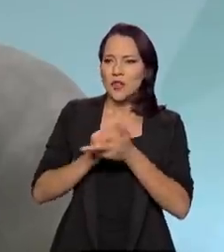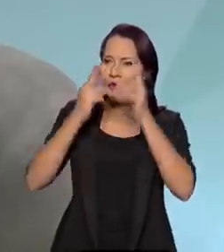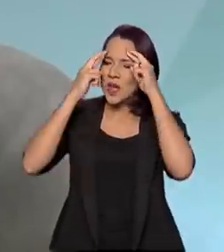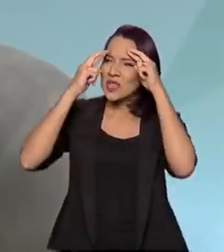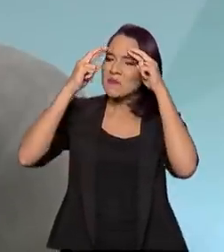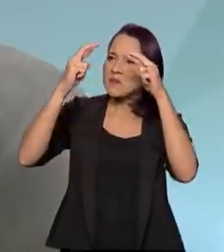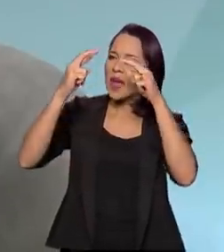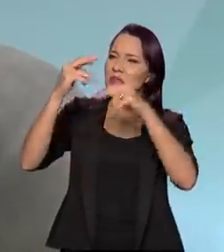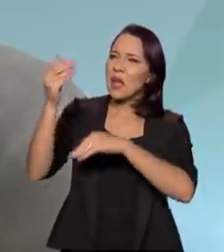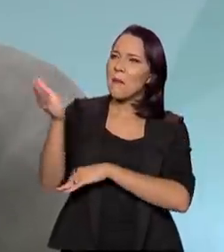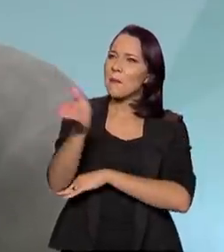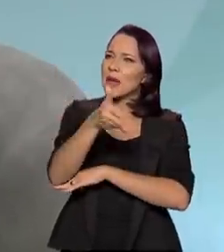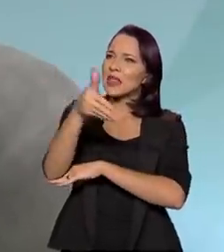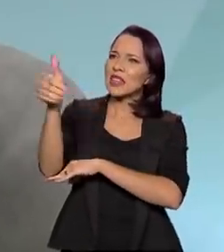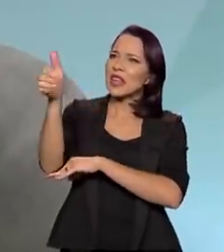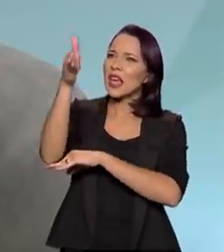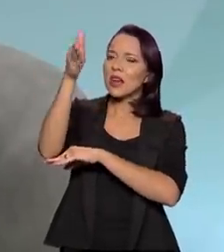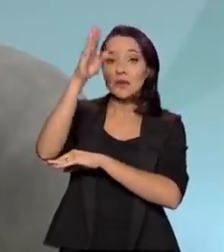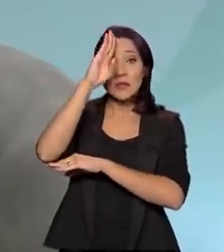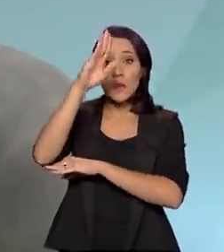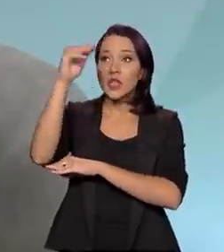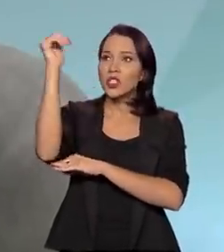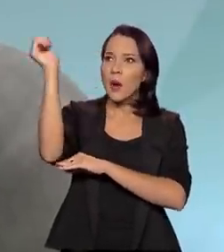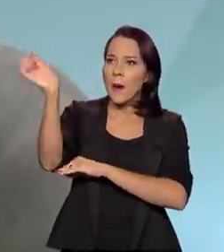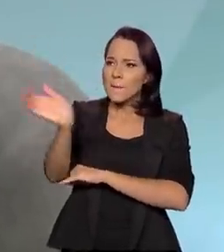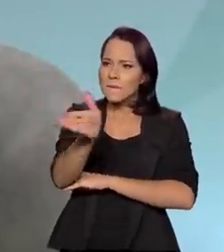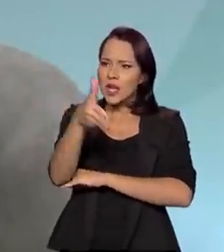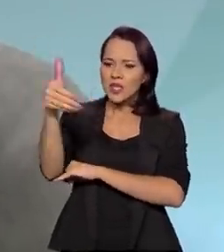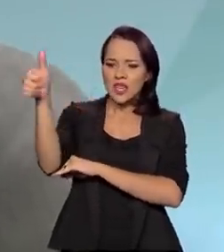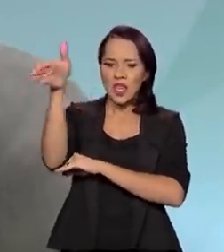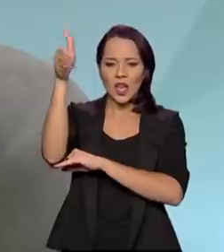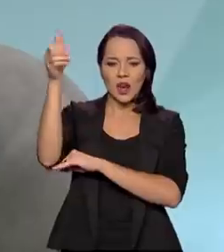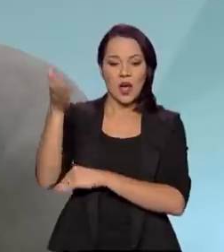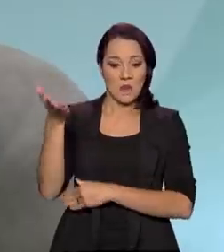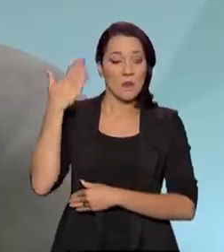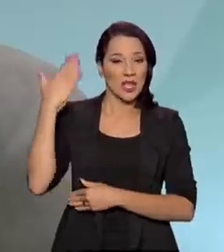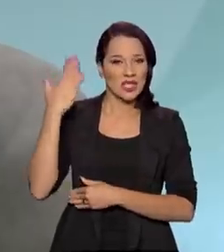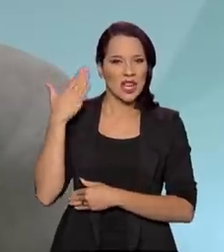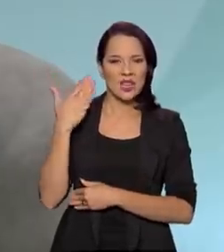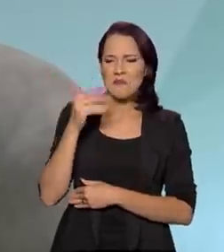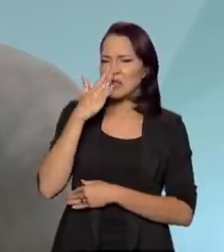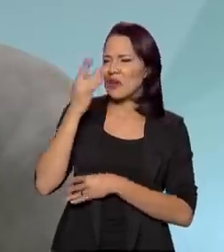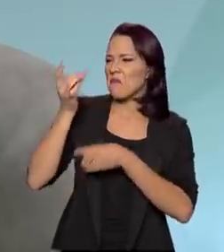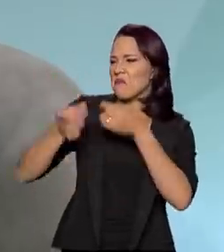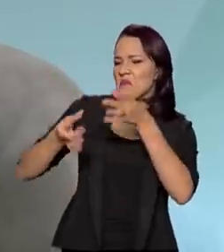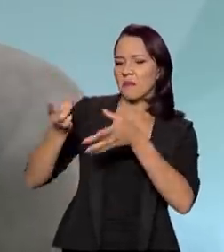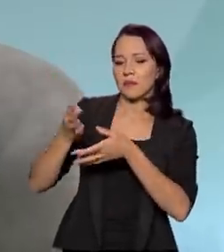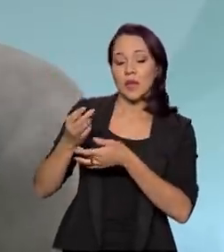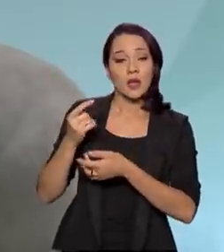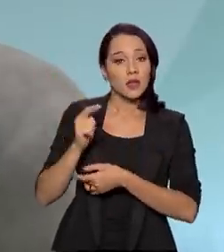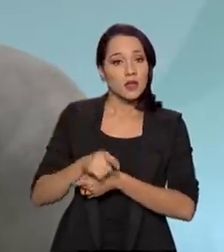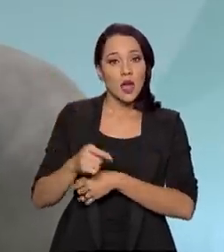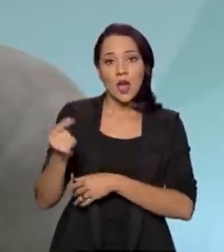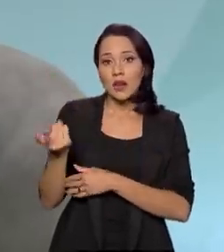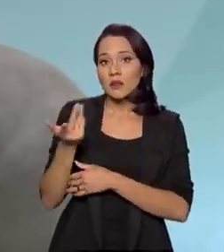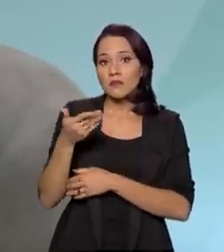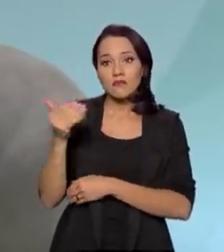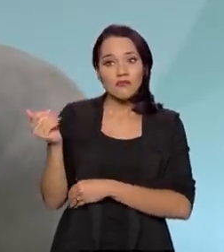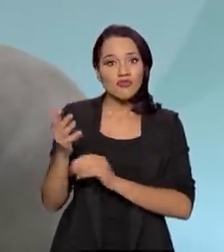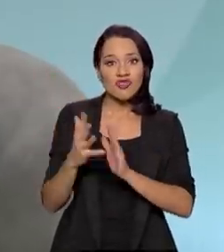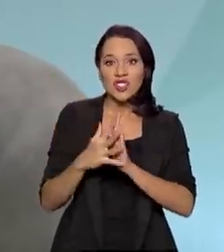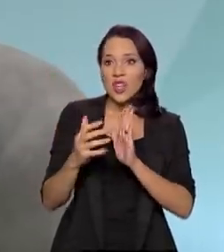símbolos nacionais, né? Principalmente a bandeira nacional andou uma época aí relegada a um segundo plano inexplicável